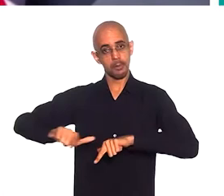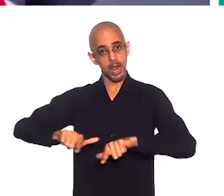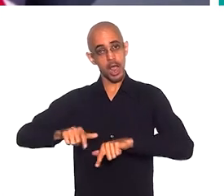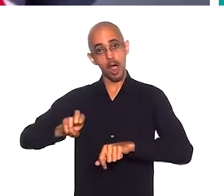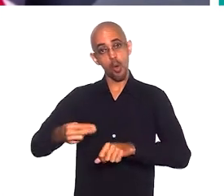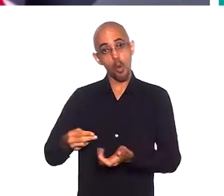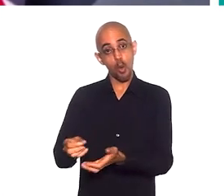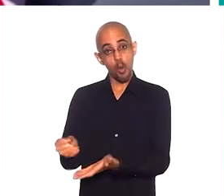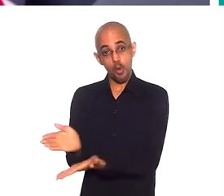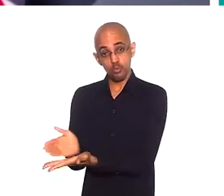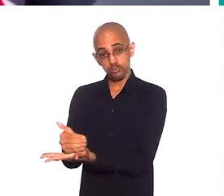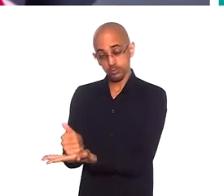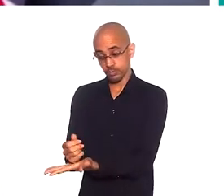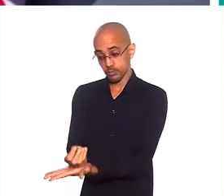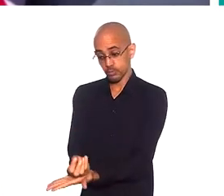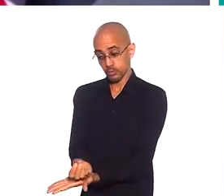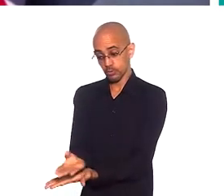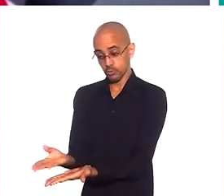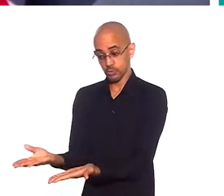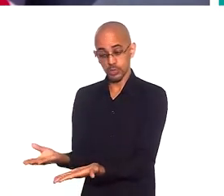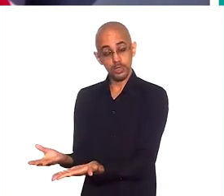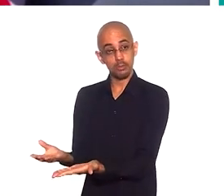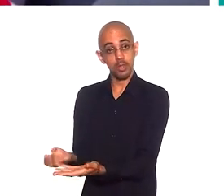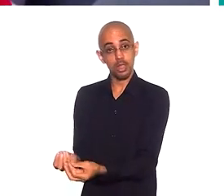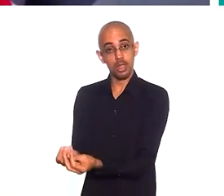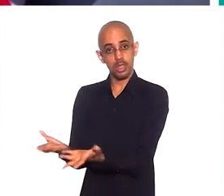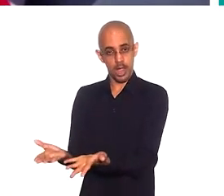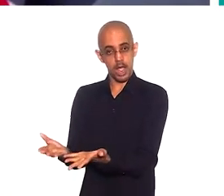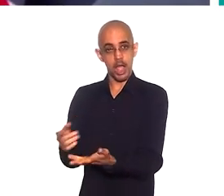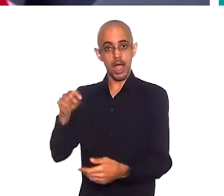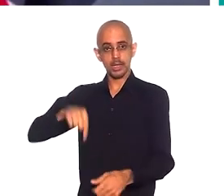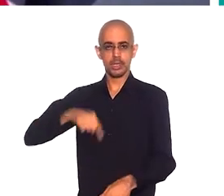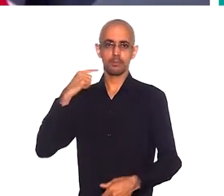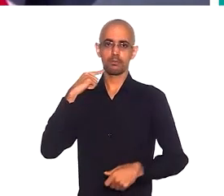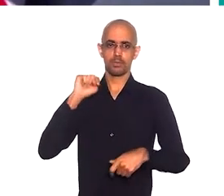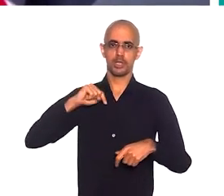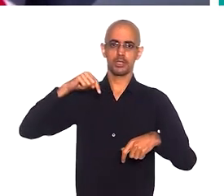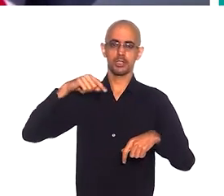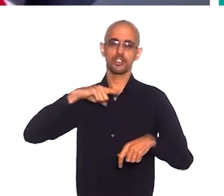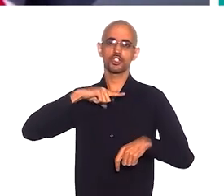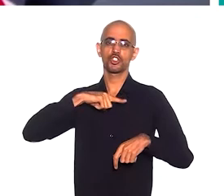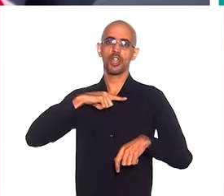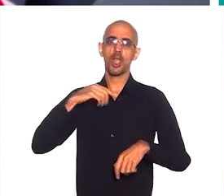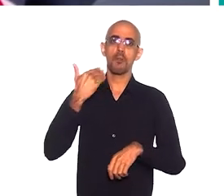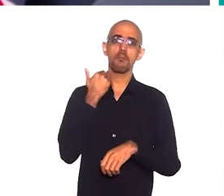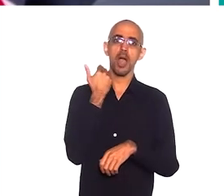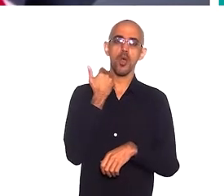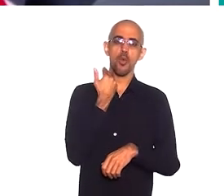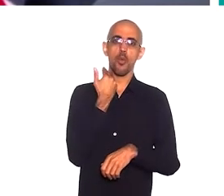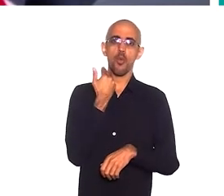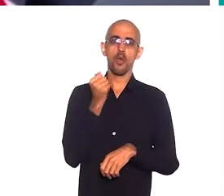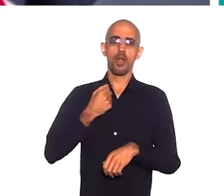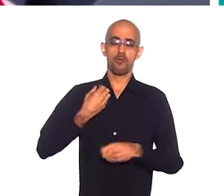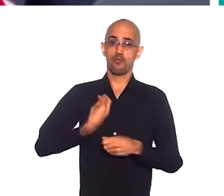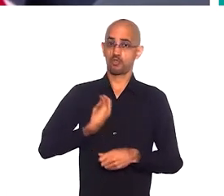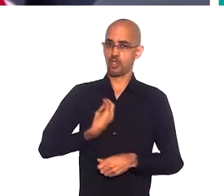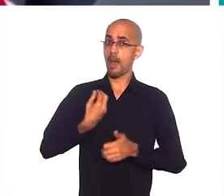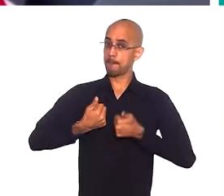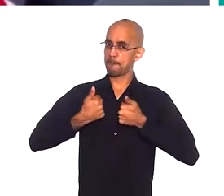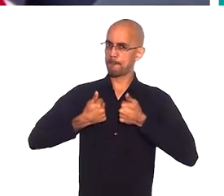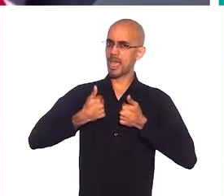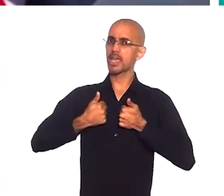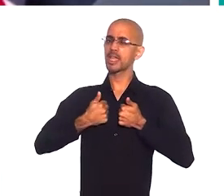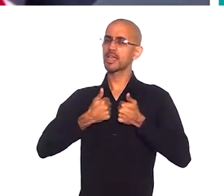distribuído para os membros do banco. Em Minas Gerais, nós temos um banco que funciona muito bem,